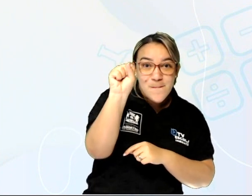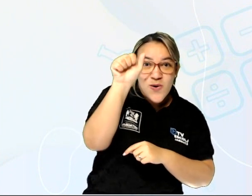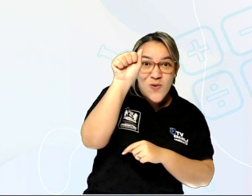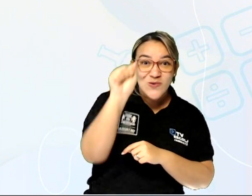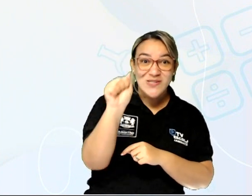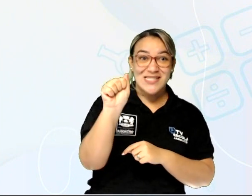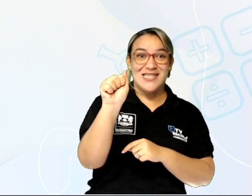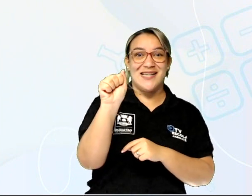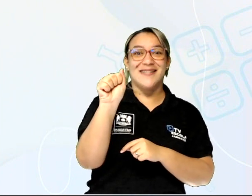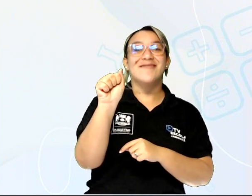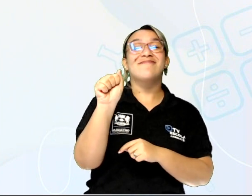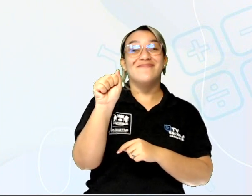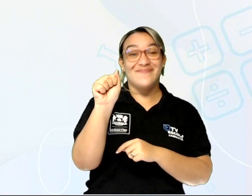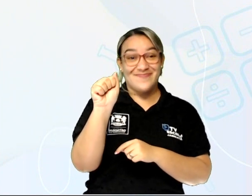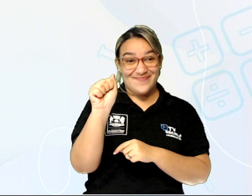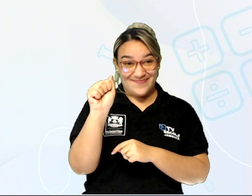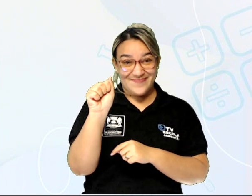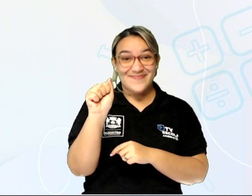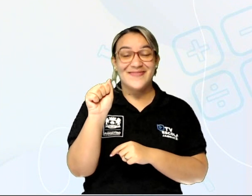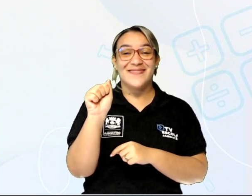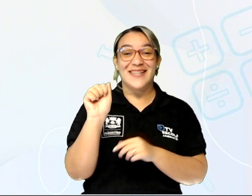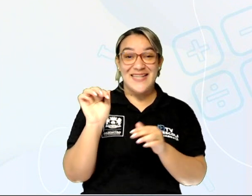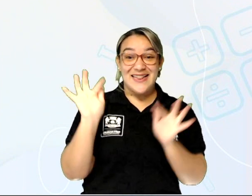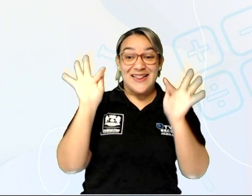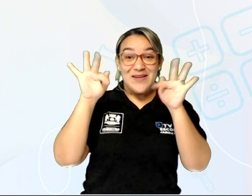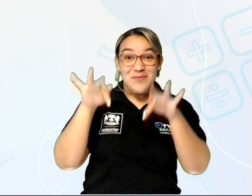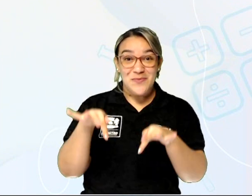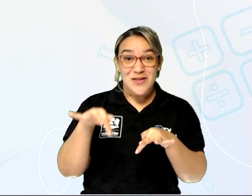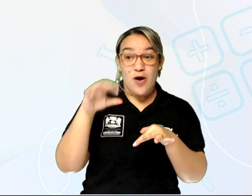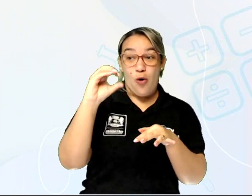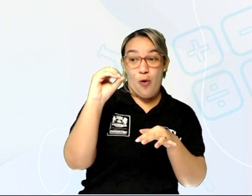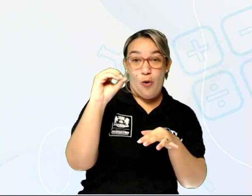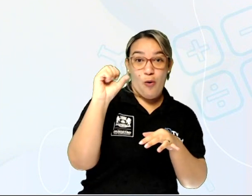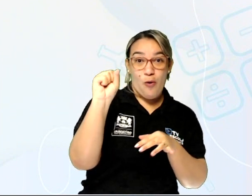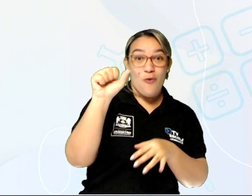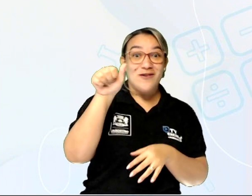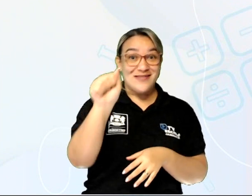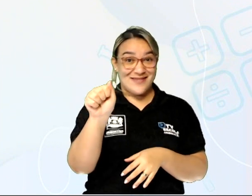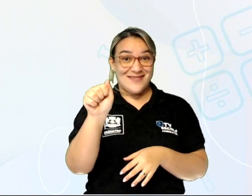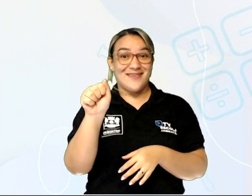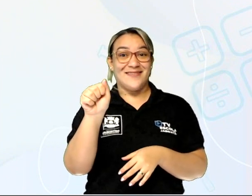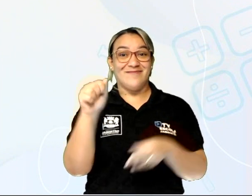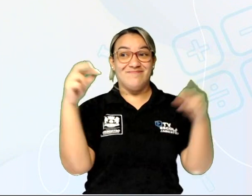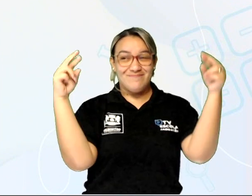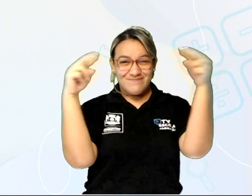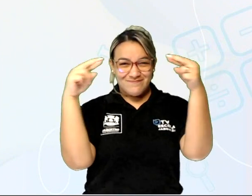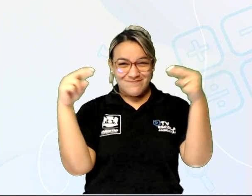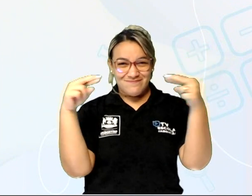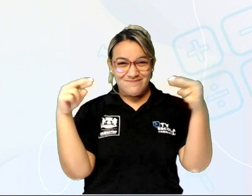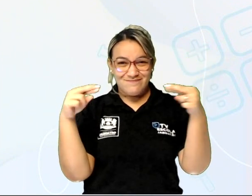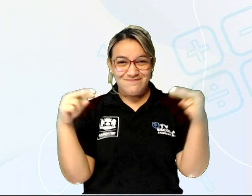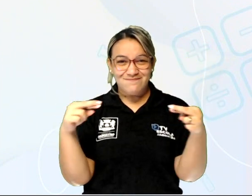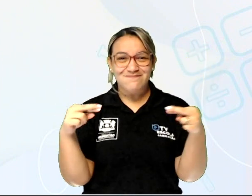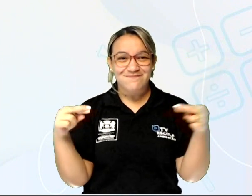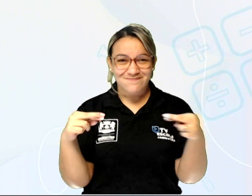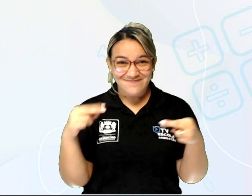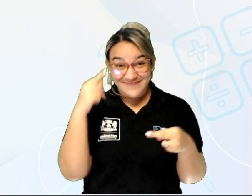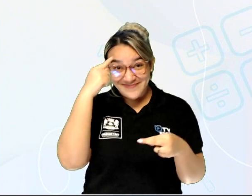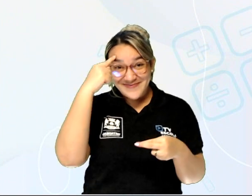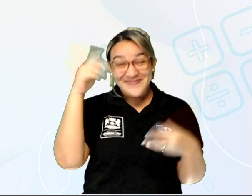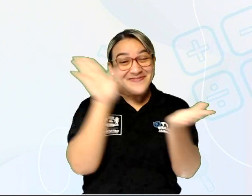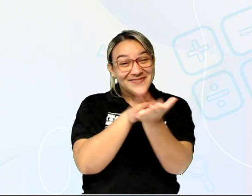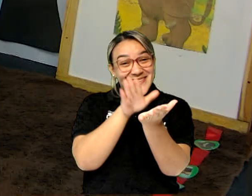Todos terminam com O, S e A, que é o som do osa. Raposa, esposa, mariposa.